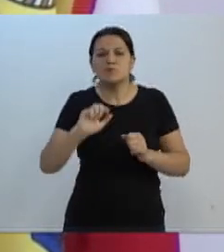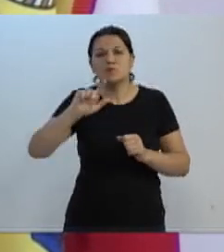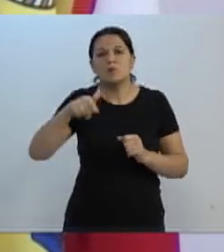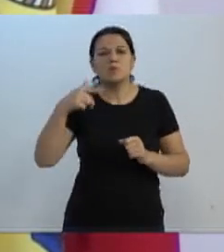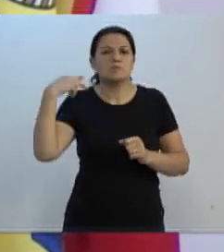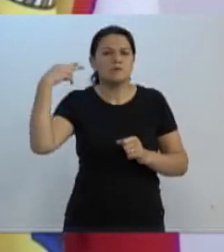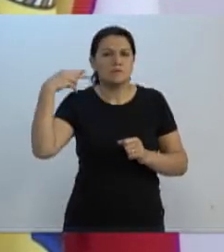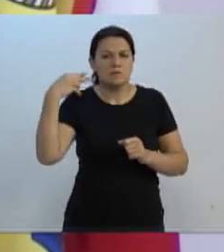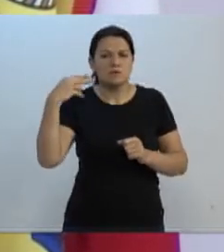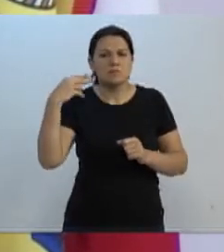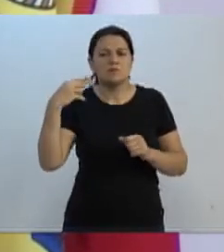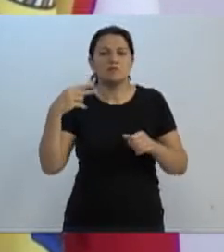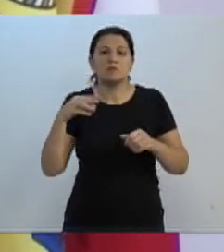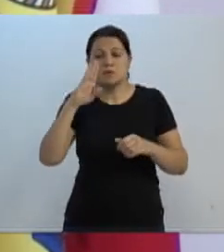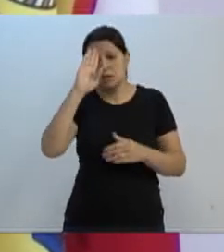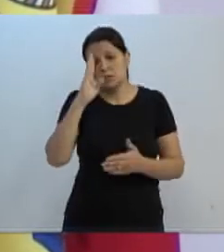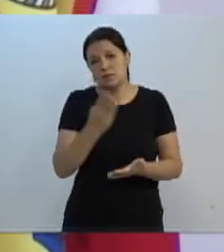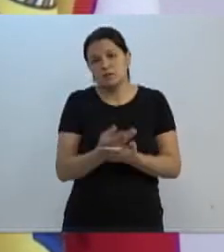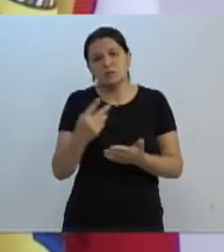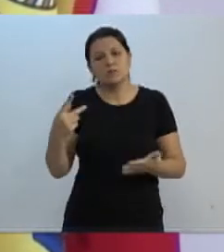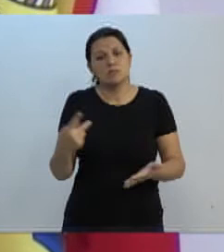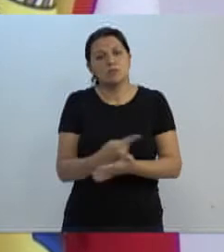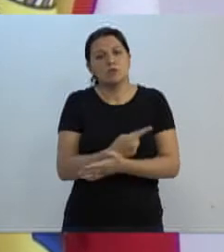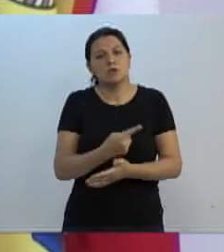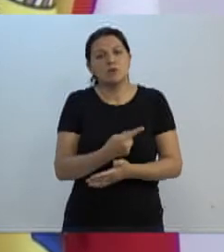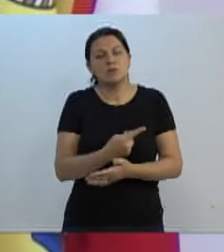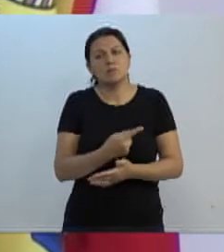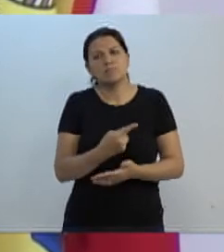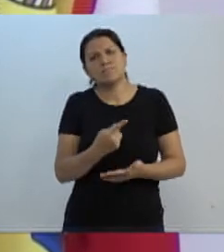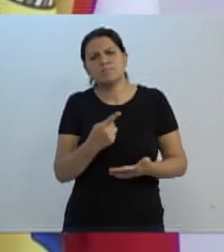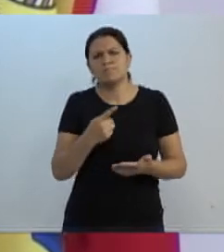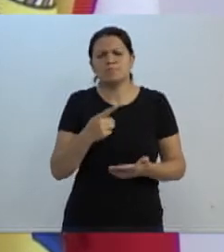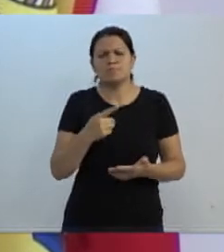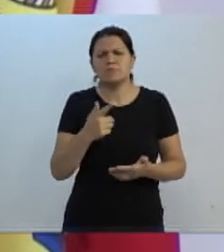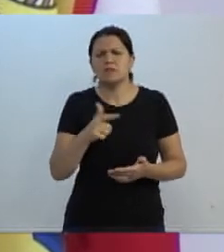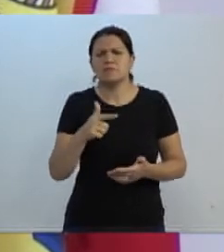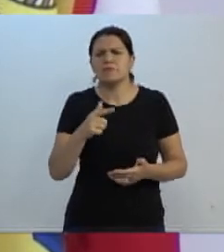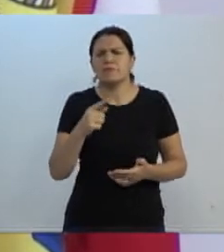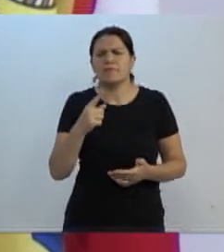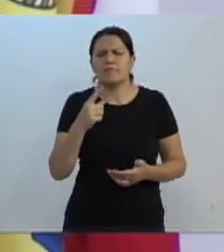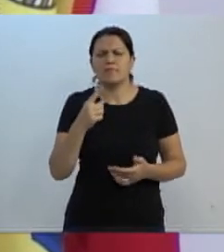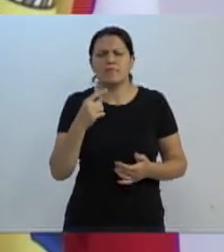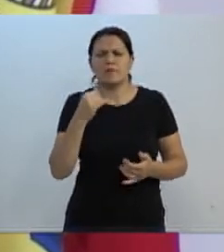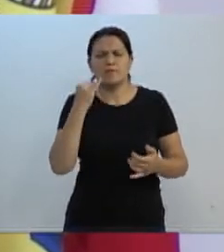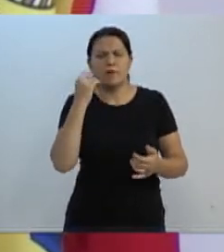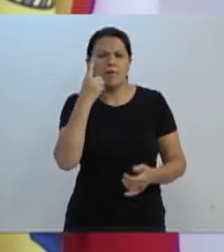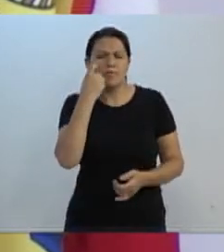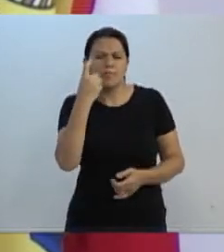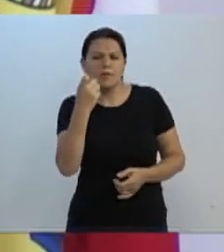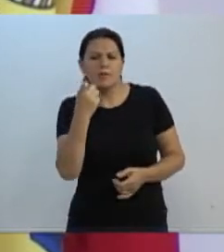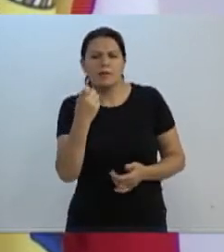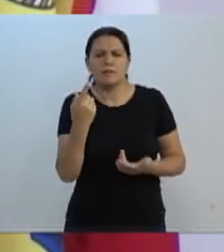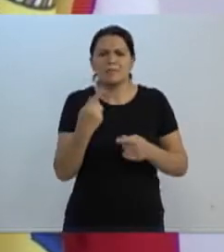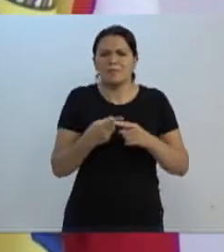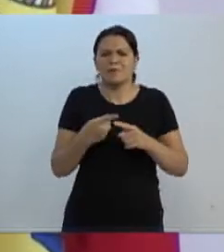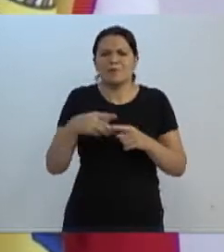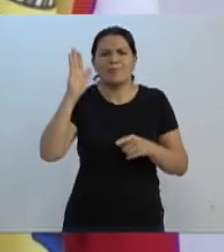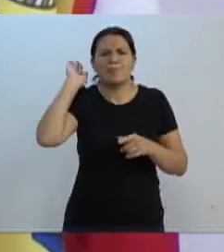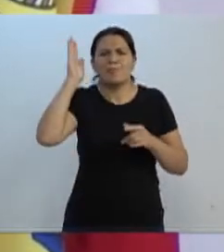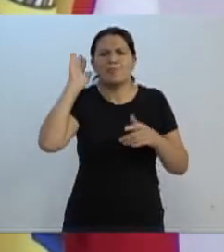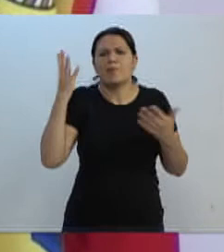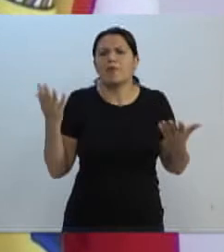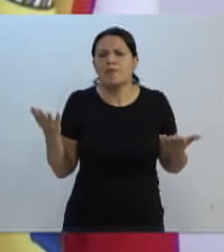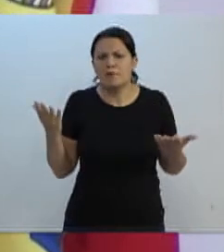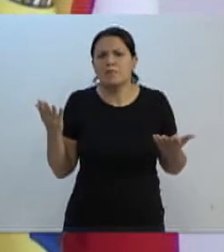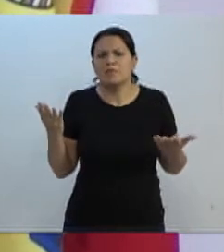prestigiando, acredito eu que foi um erro e não de forma intencional para que eu não estivesse lá, até porque é uma burrice tentar fazer de forma intencional, porque